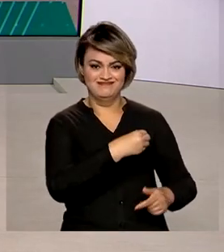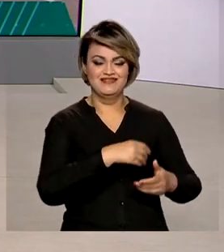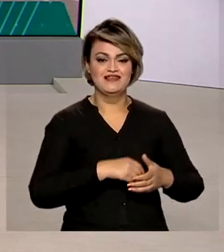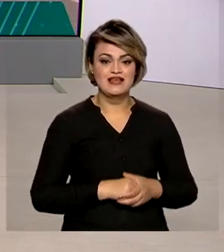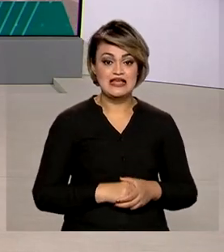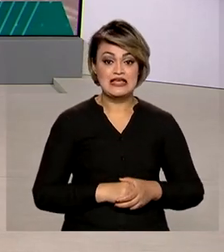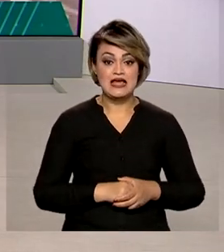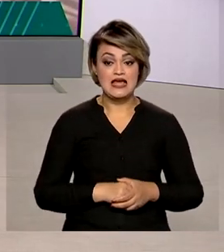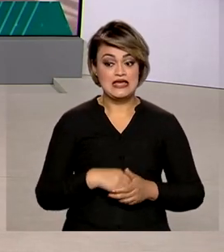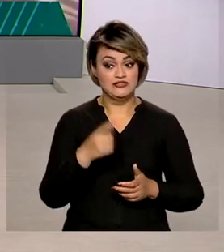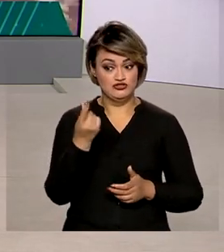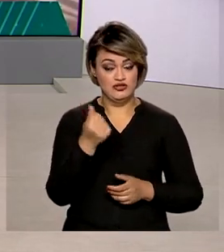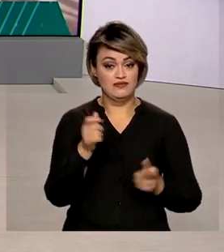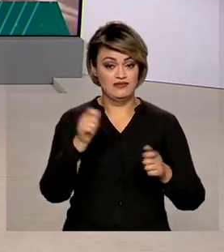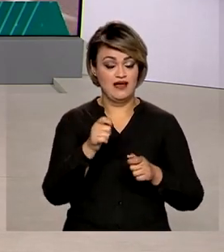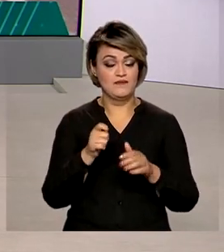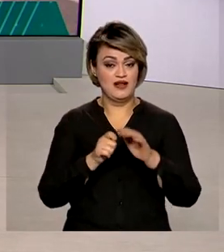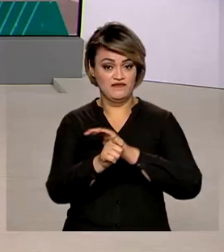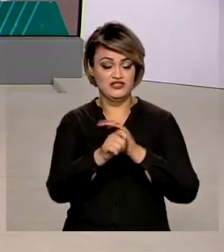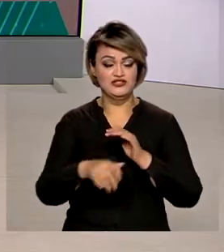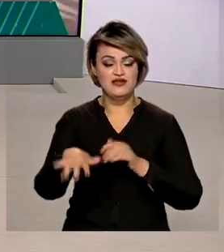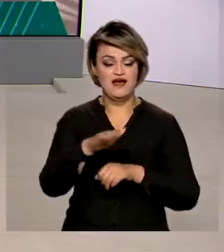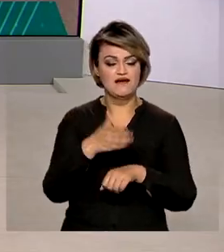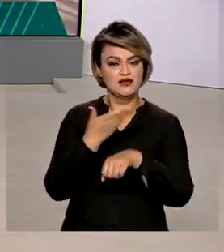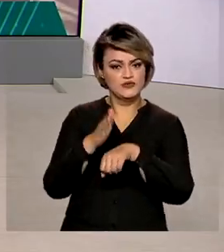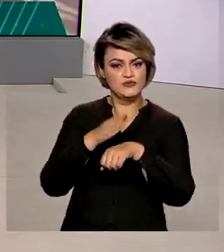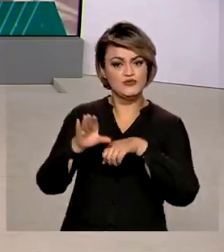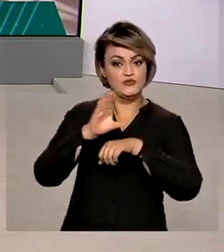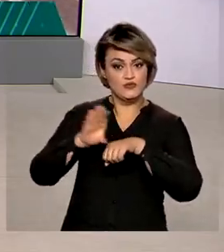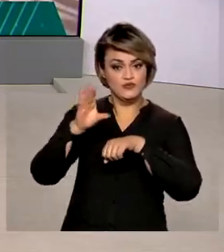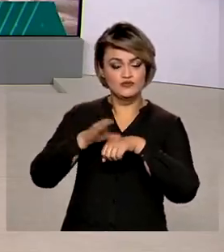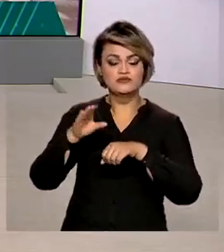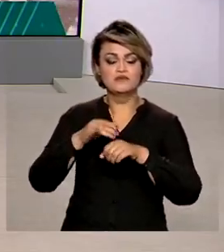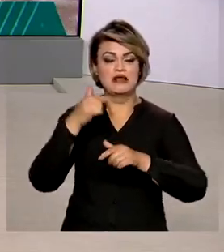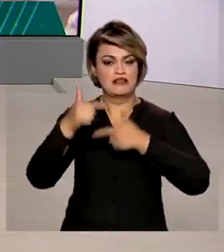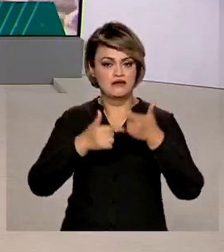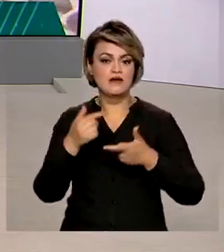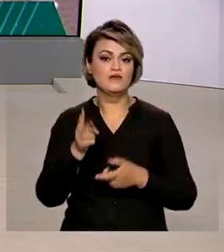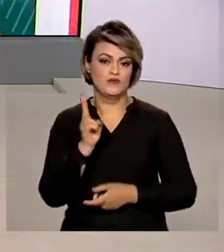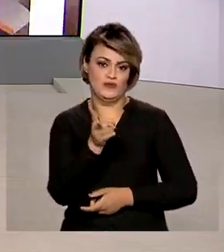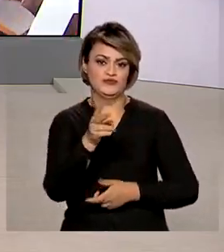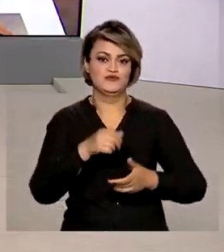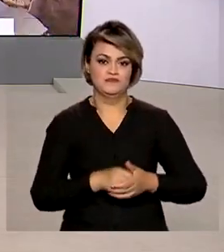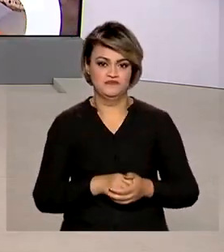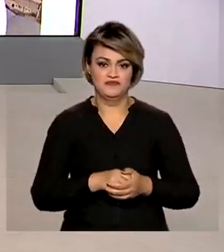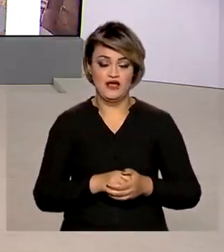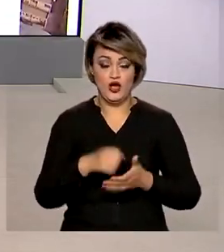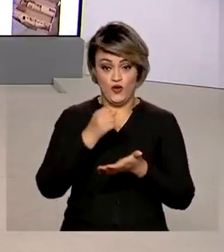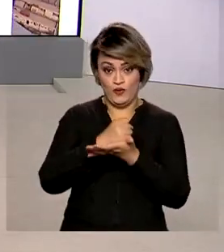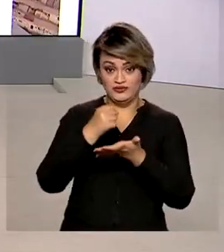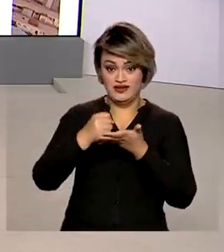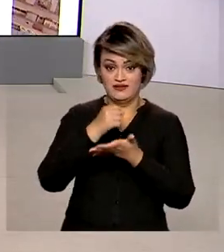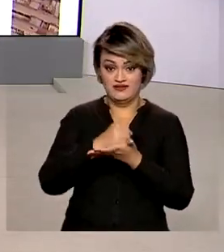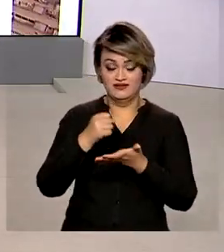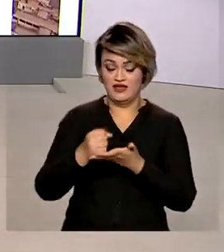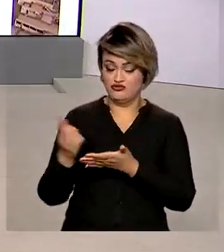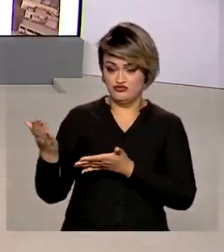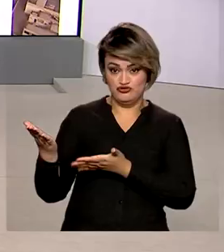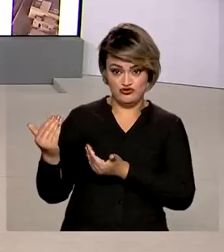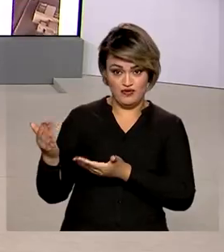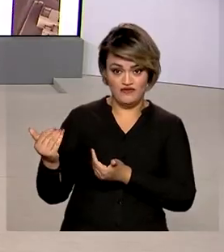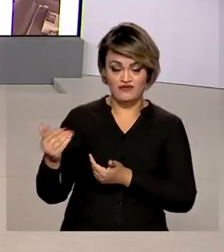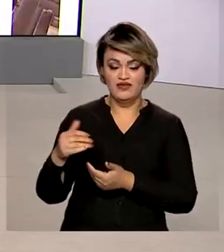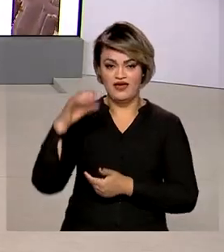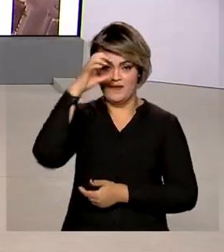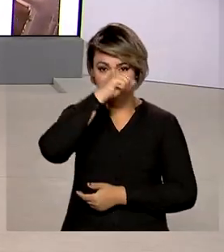poderão ser investidos na qualificação profissional para a manutenção delas no mercado de trabalho. A contratação de jovens aprendizes